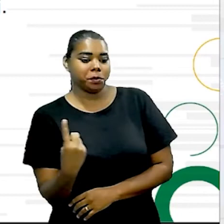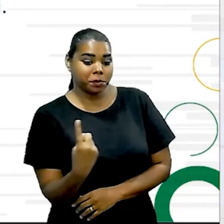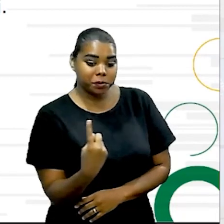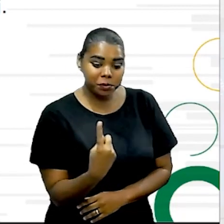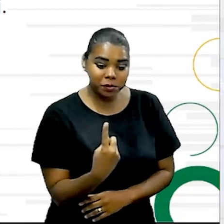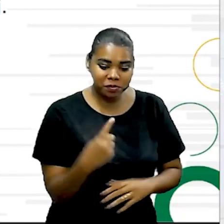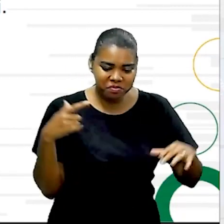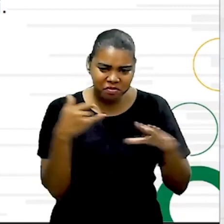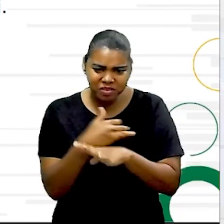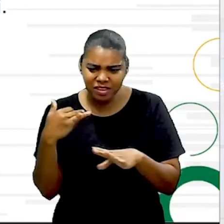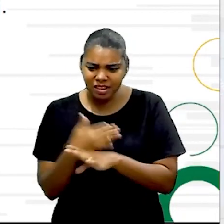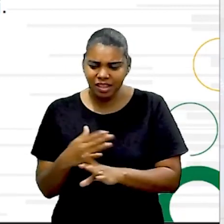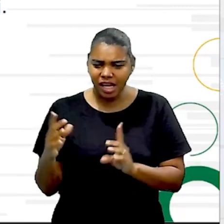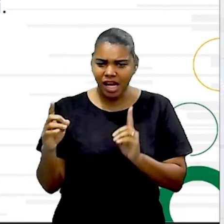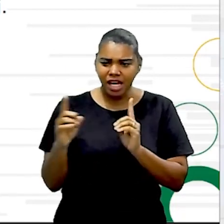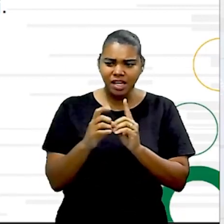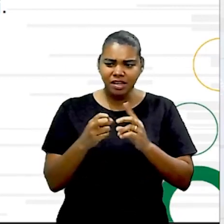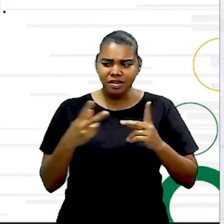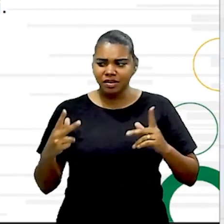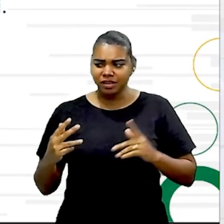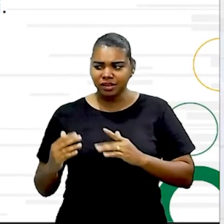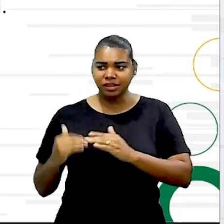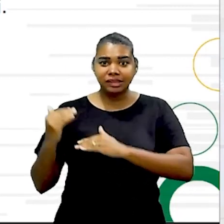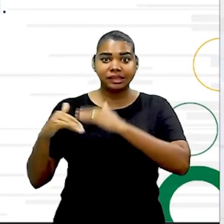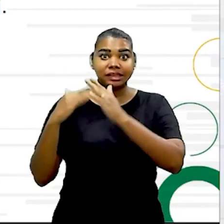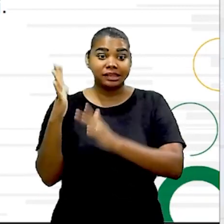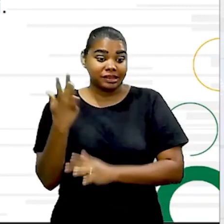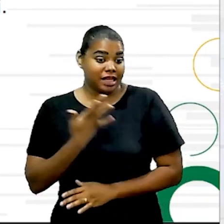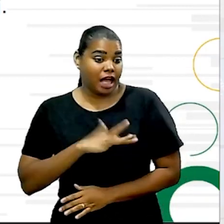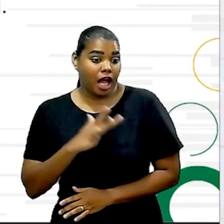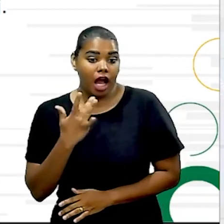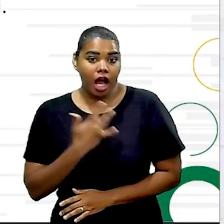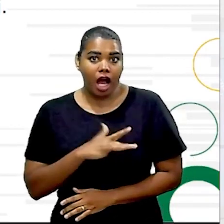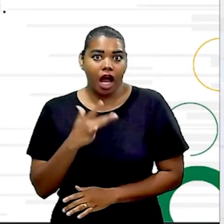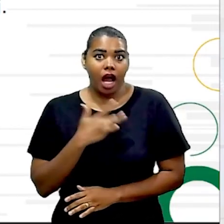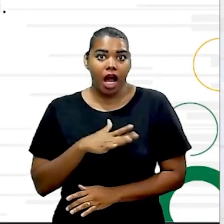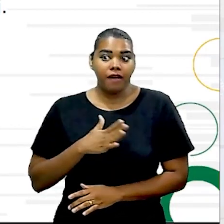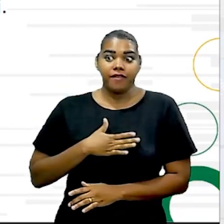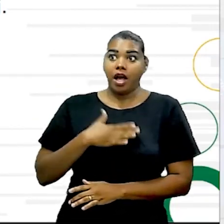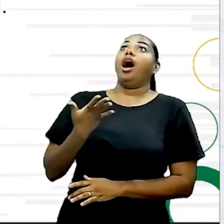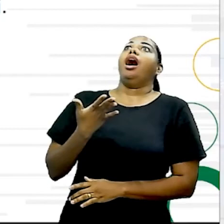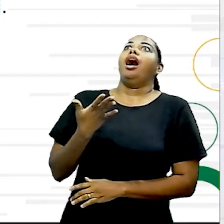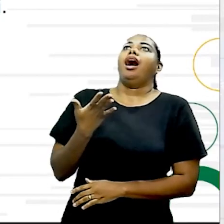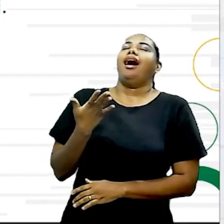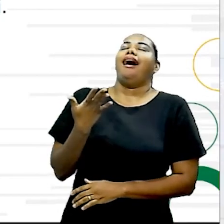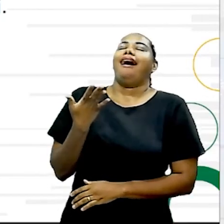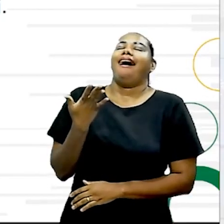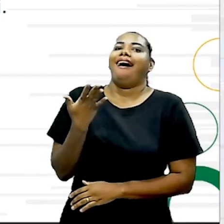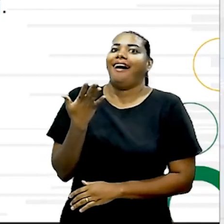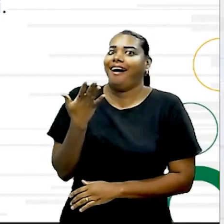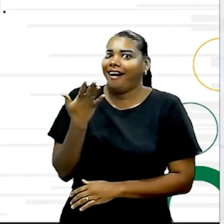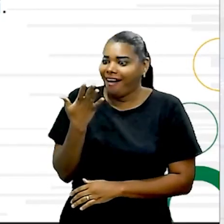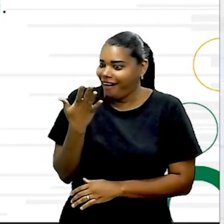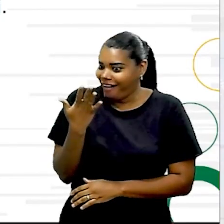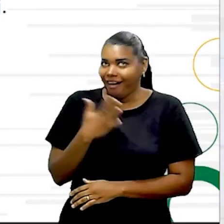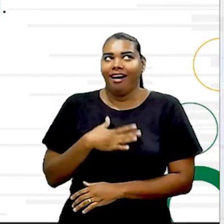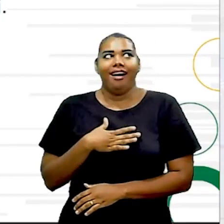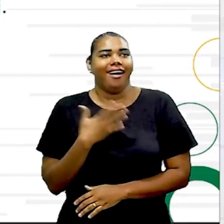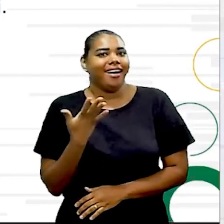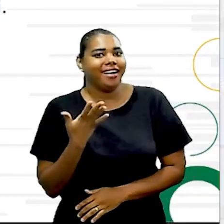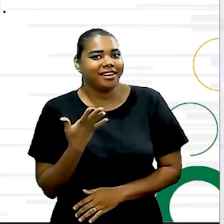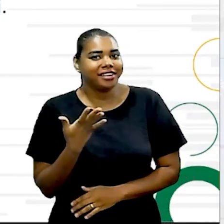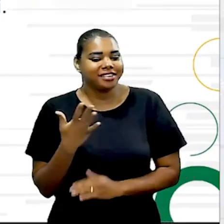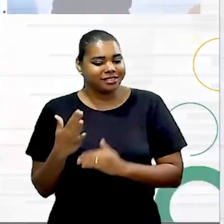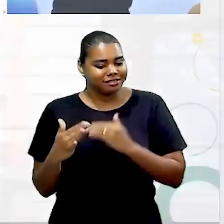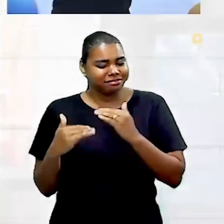Ele encontra algo que vai aumentando o medo dele. E você vai ter o clímax, que seria o susto. e a ação decrescente. Quando você